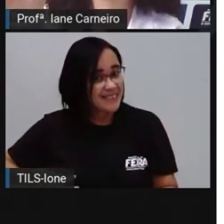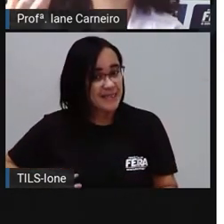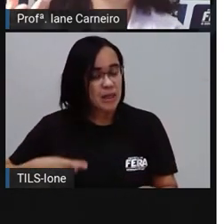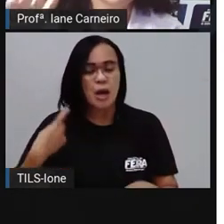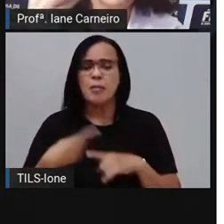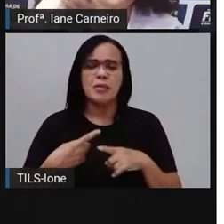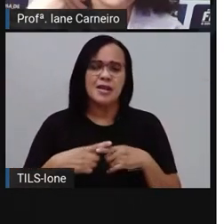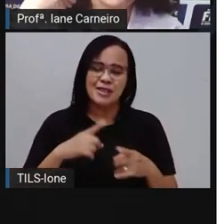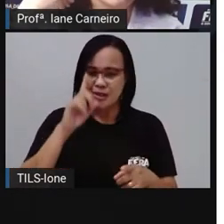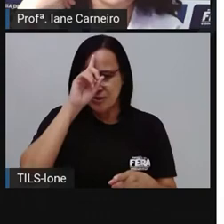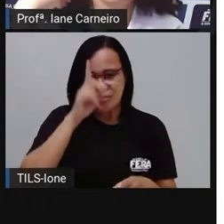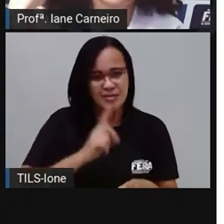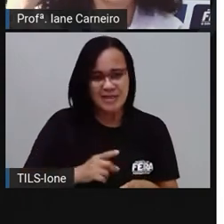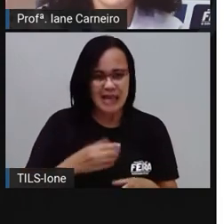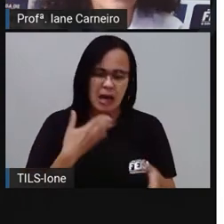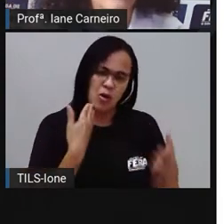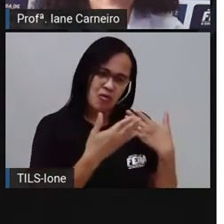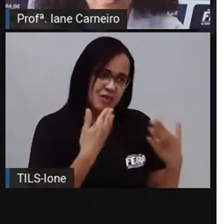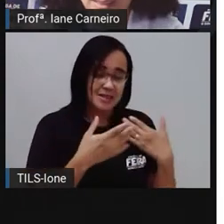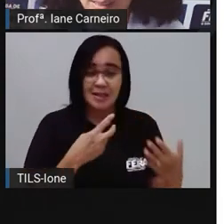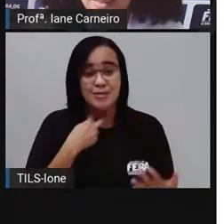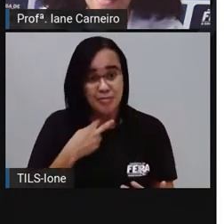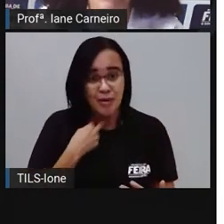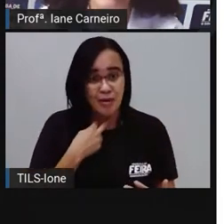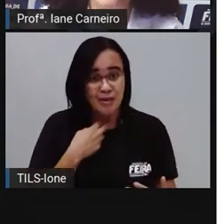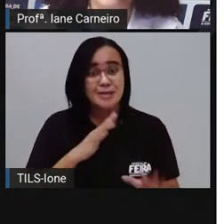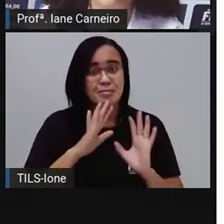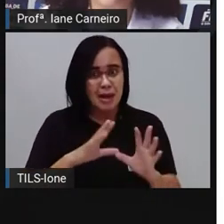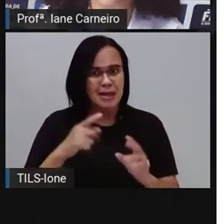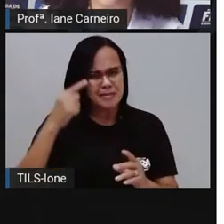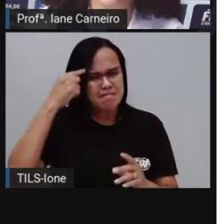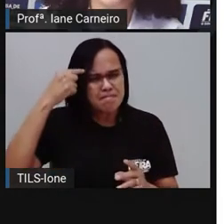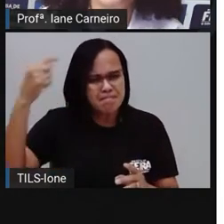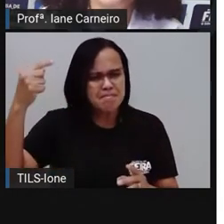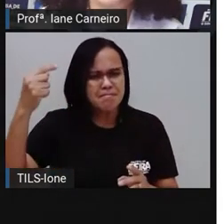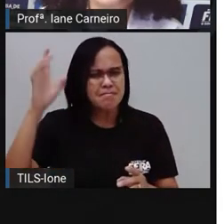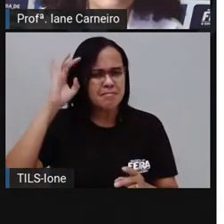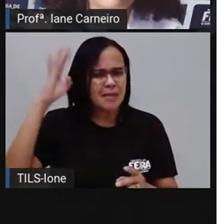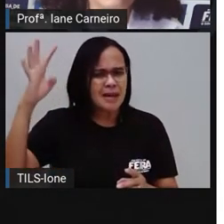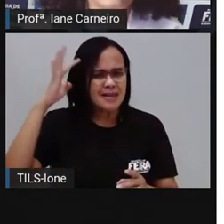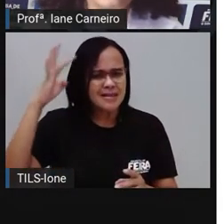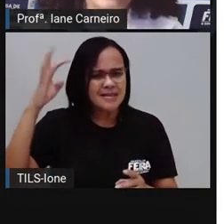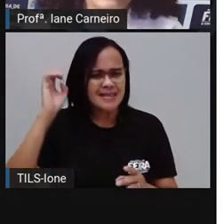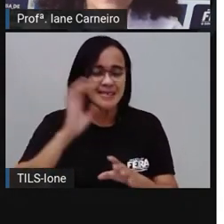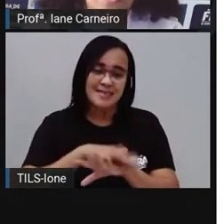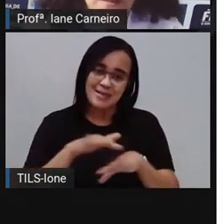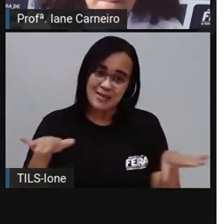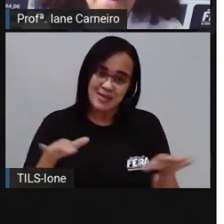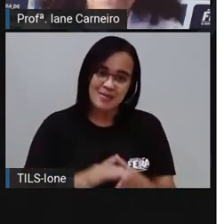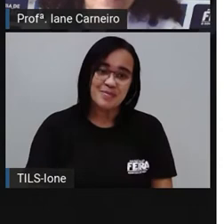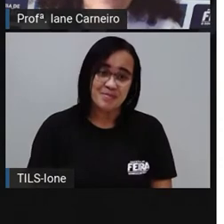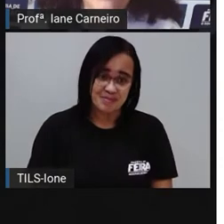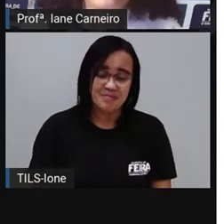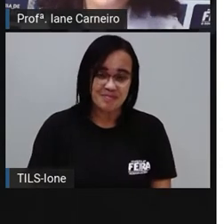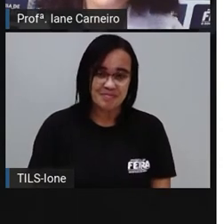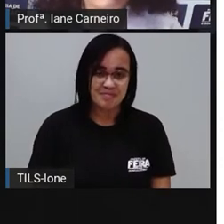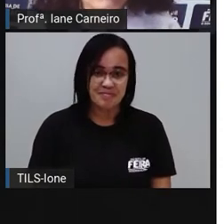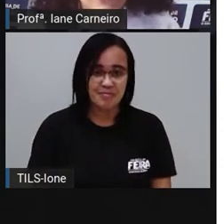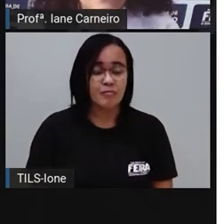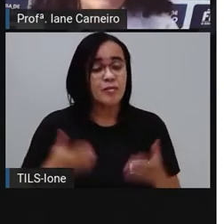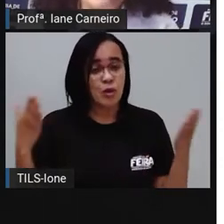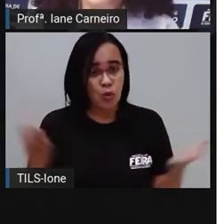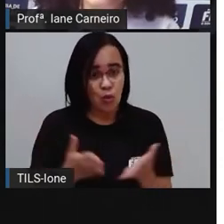arte tem muito disso, da gente imaginar o que ela quis representar. Então, a Pró trouxe aqui, ó, uma